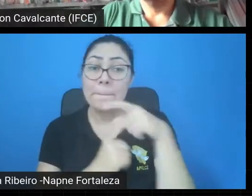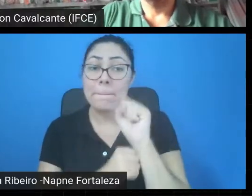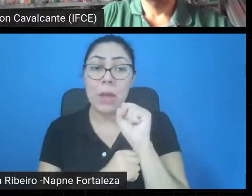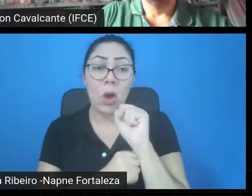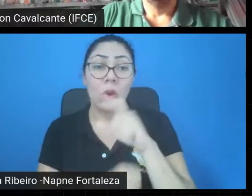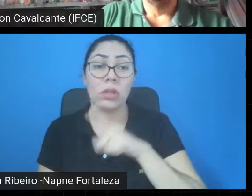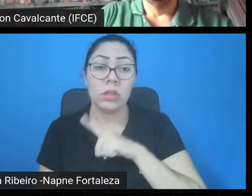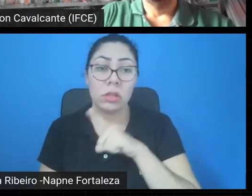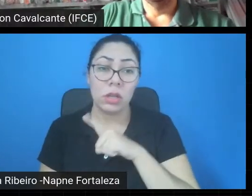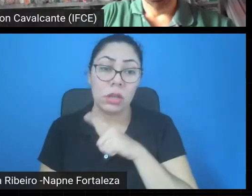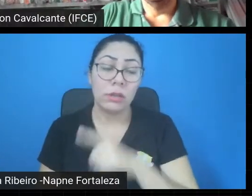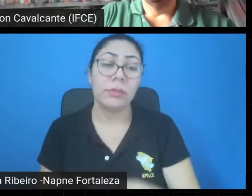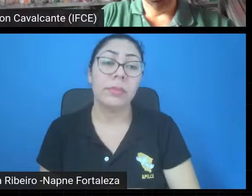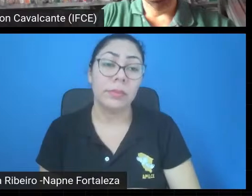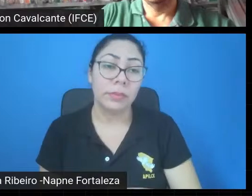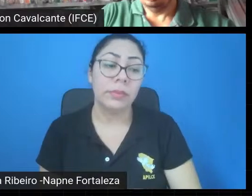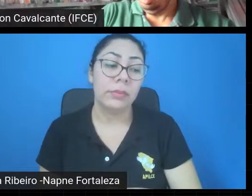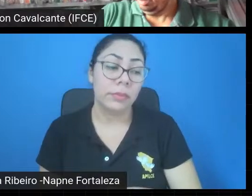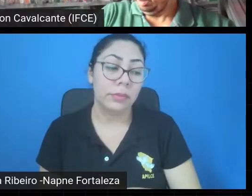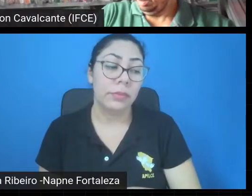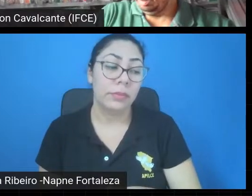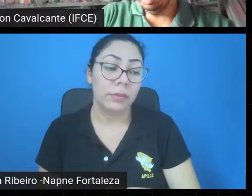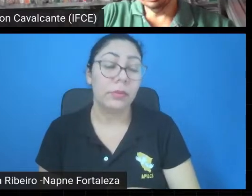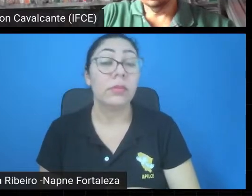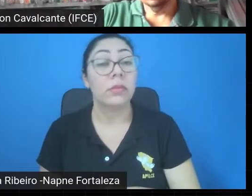5. 6.